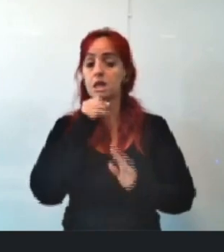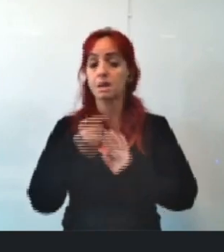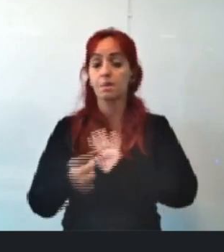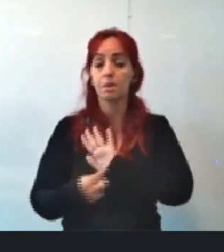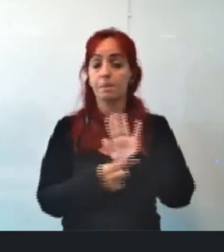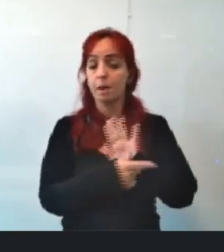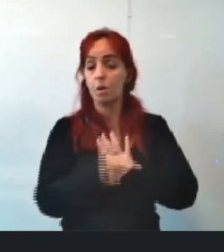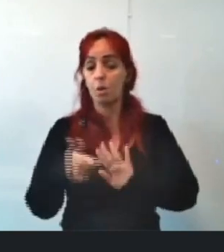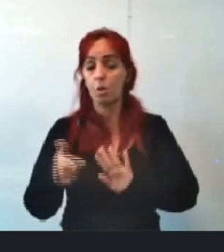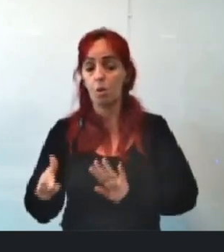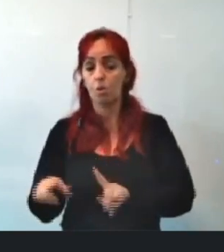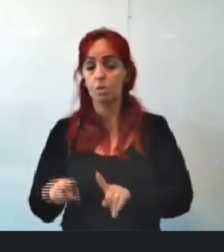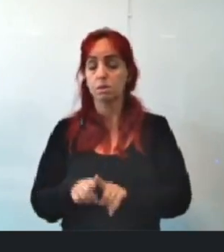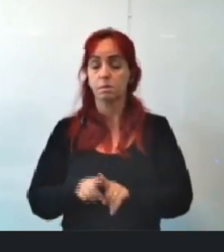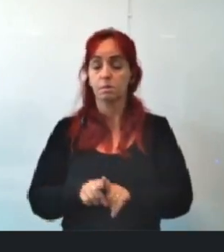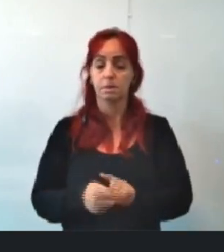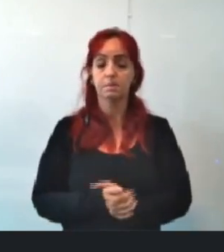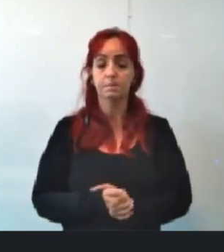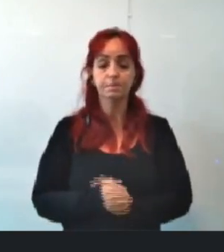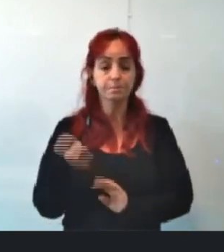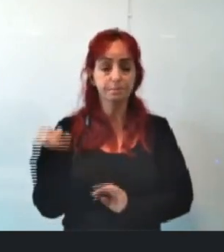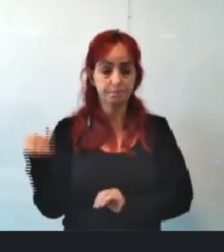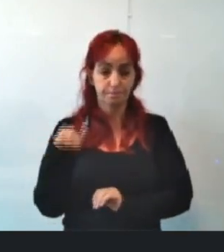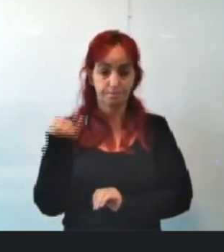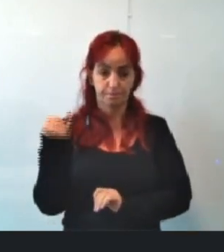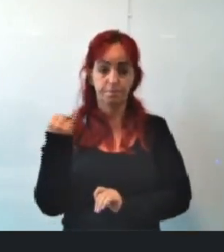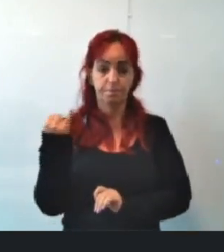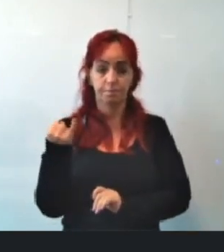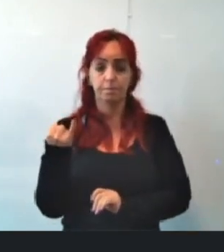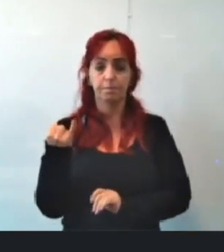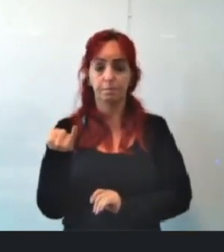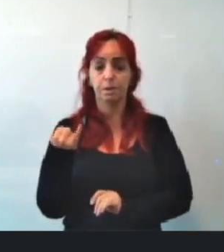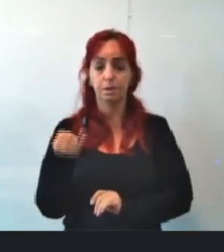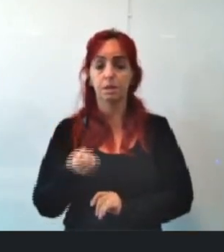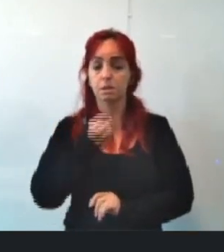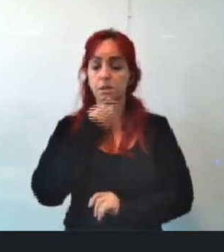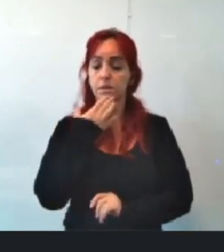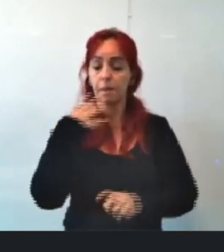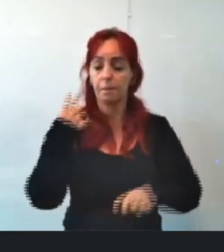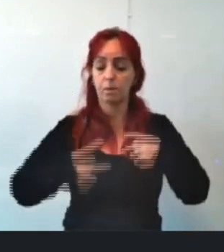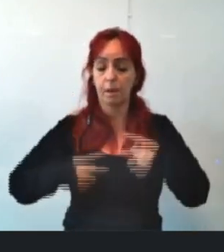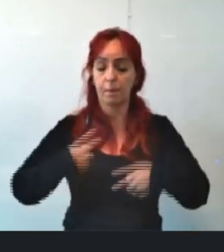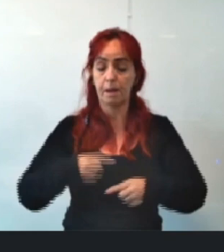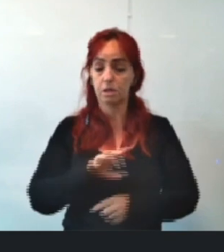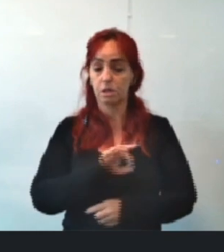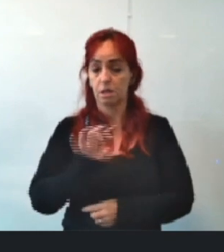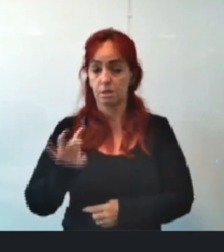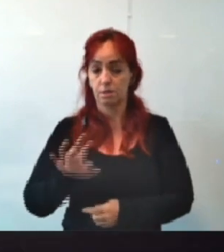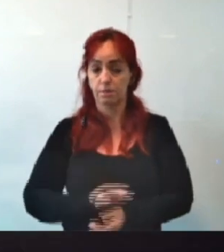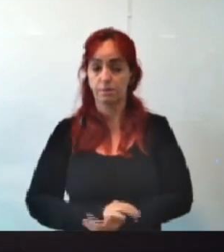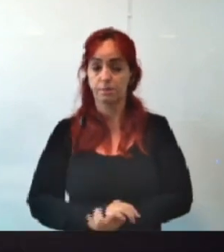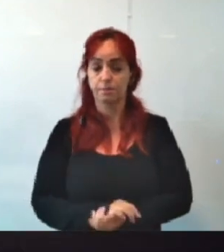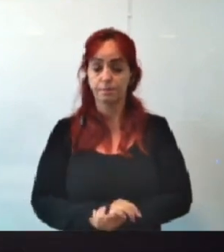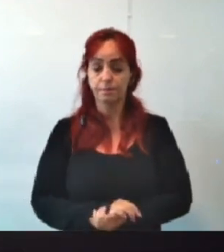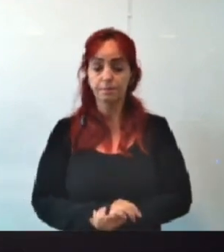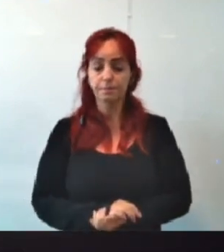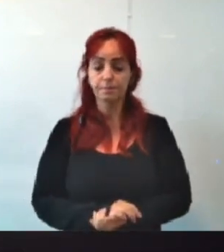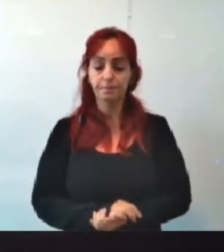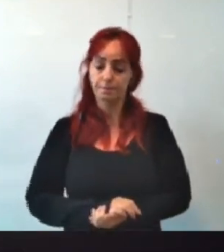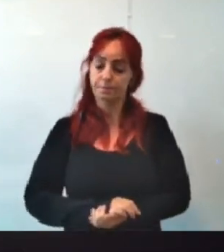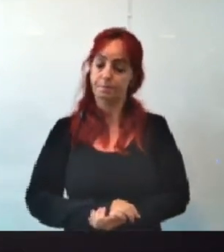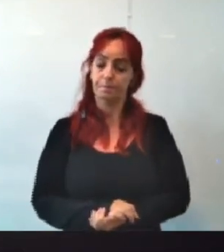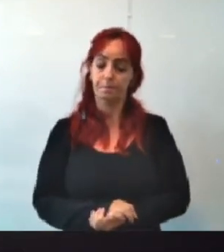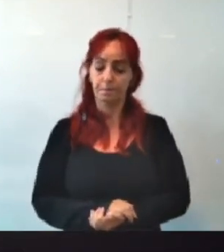outros espaços legislativos, né? É super importante, antes de a cair em medo, a gente fazer um bom debate com cada um. Isso aí. Isso aí.